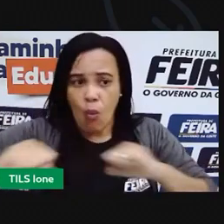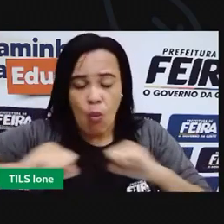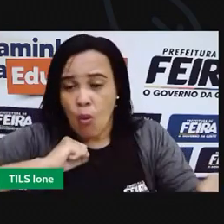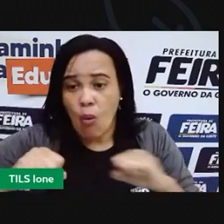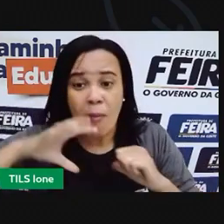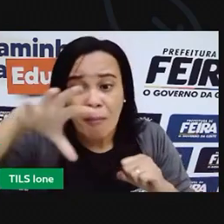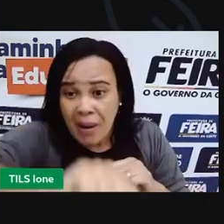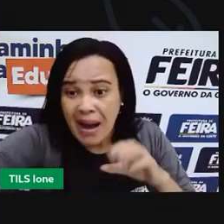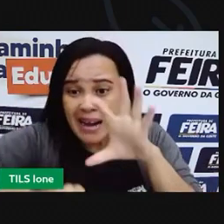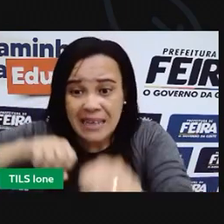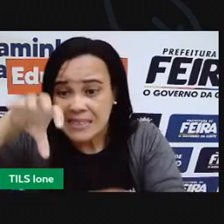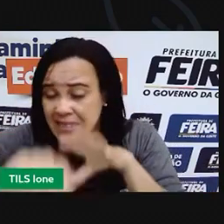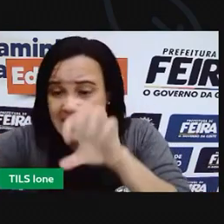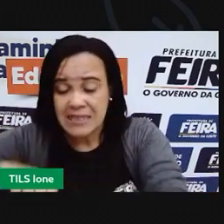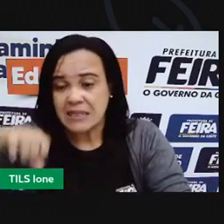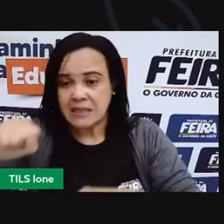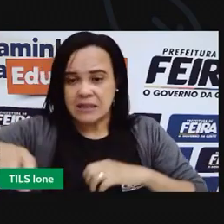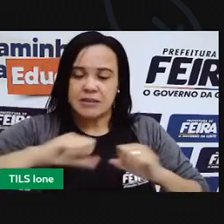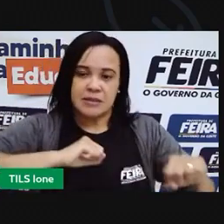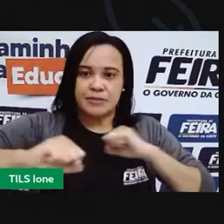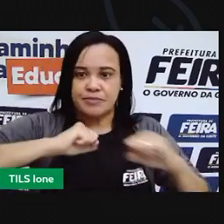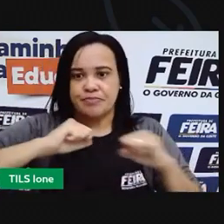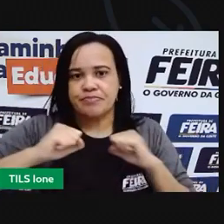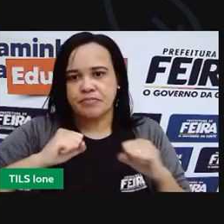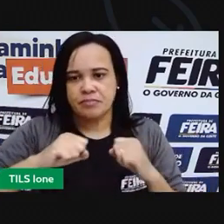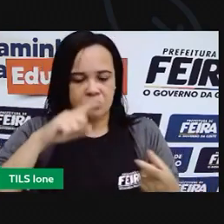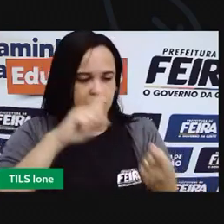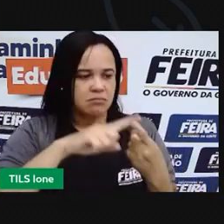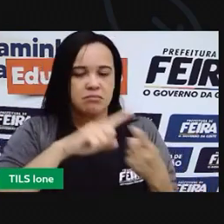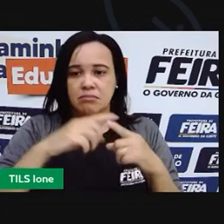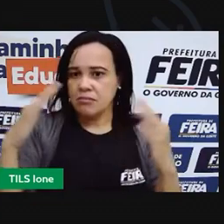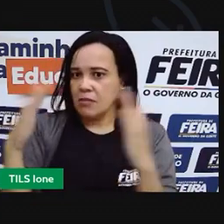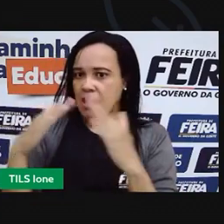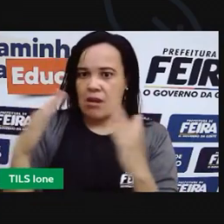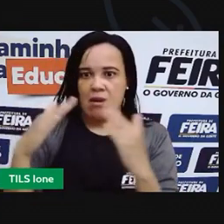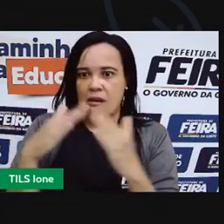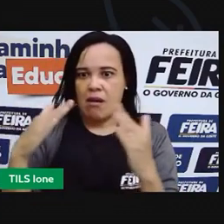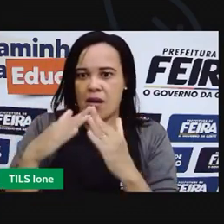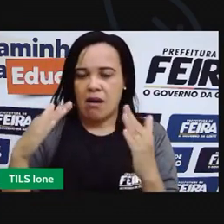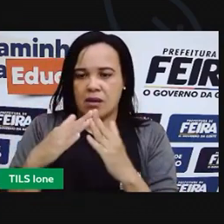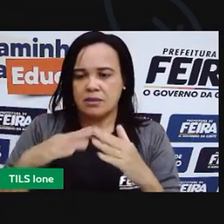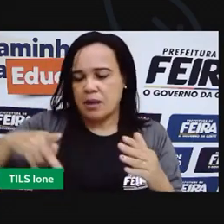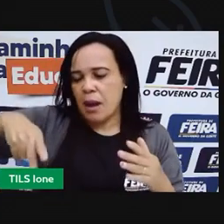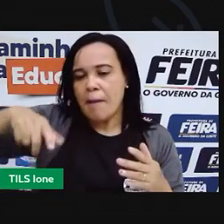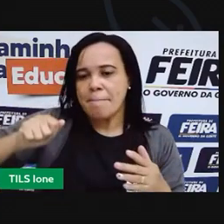do porquinho que tinha feito a sua casa de palha. Lá foi o lobo mau.